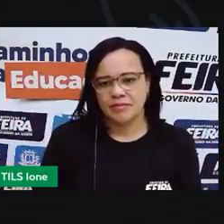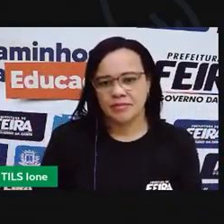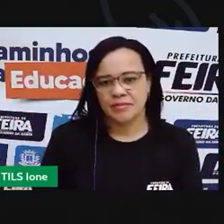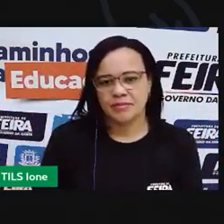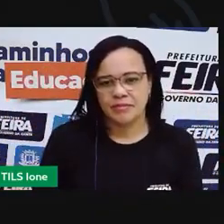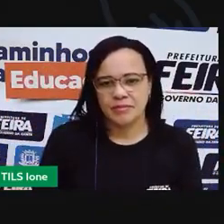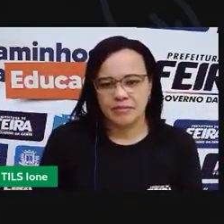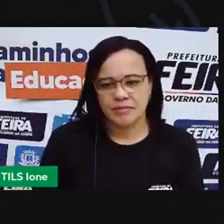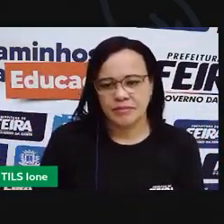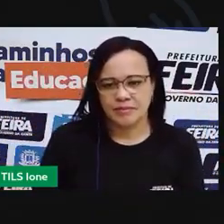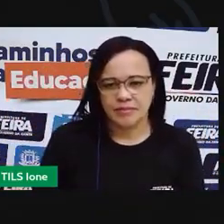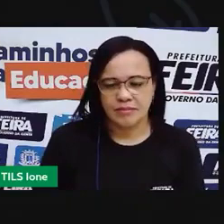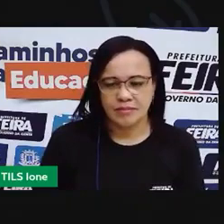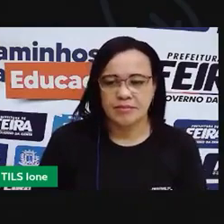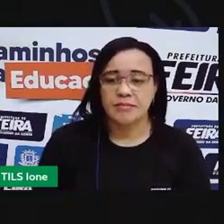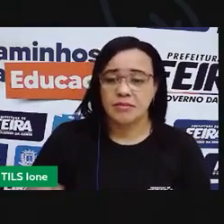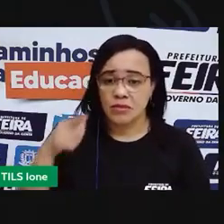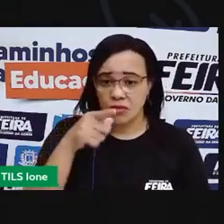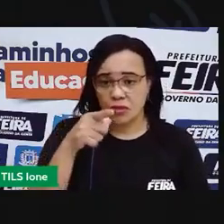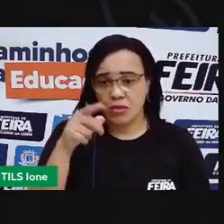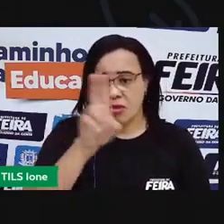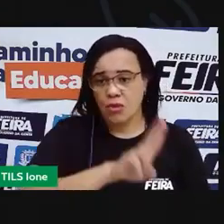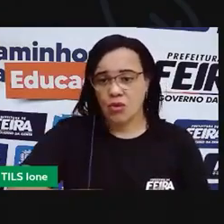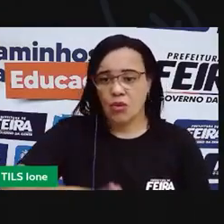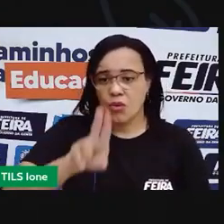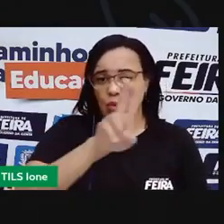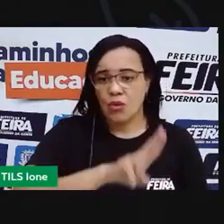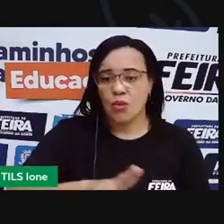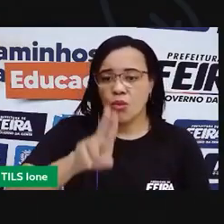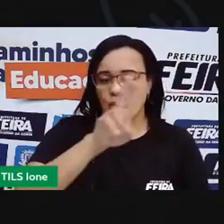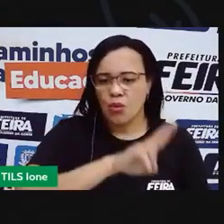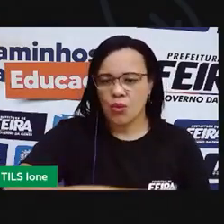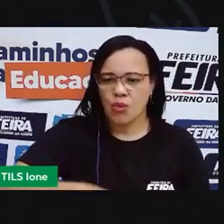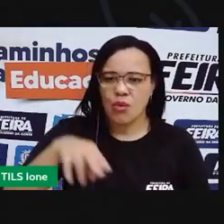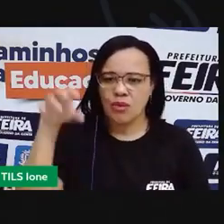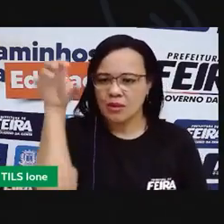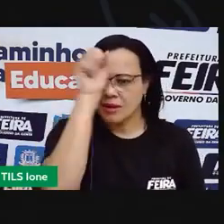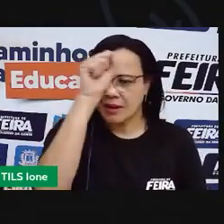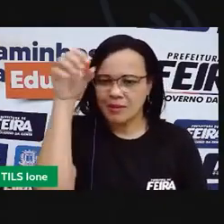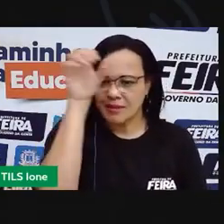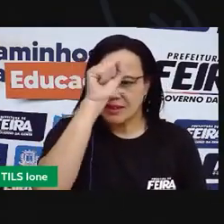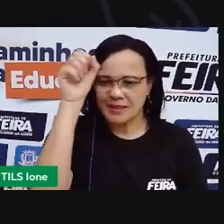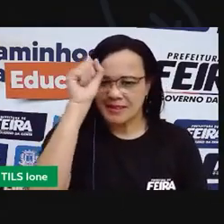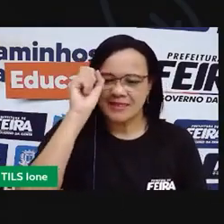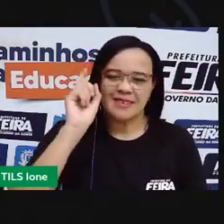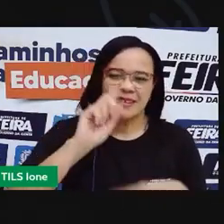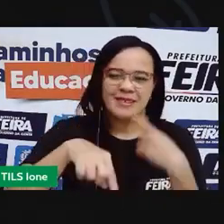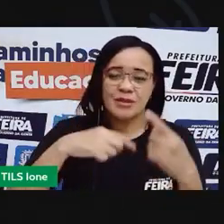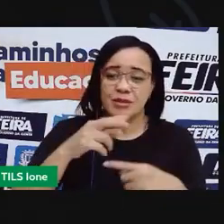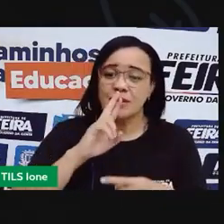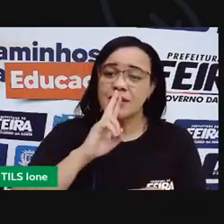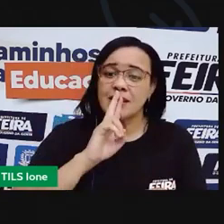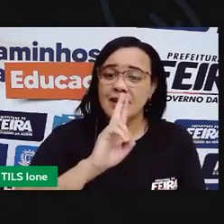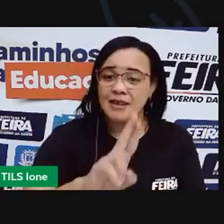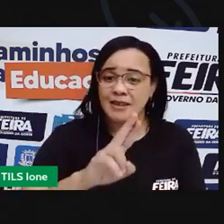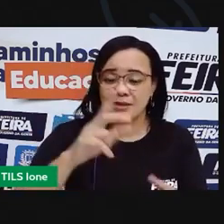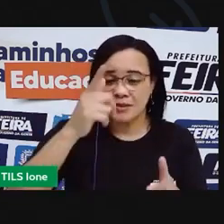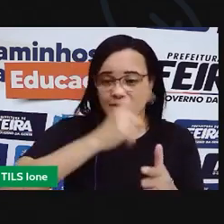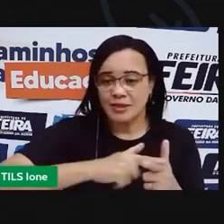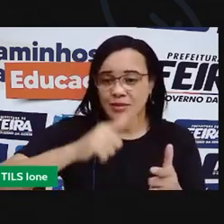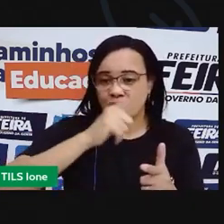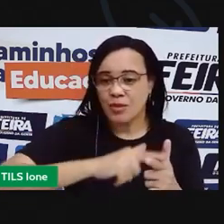quero que você otimize esses conhecimentos para responder alguns problemas